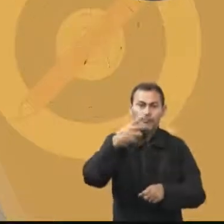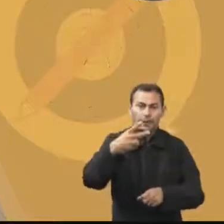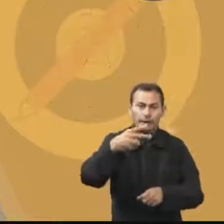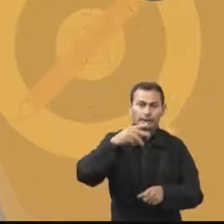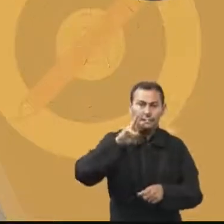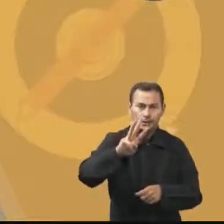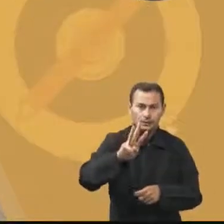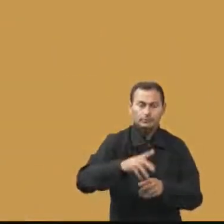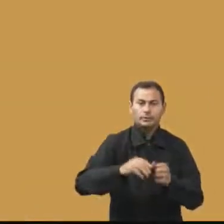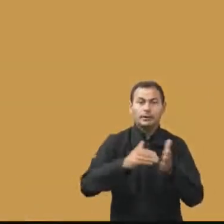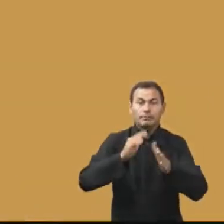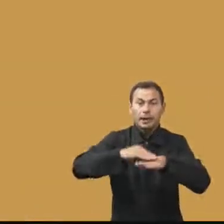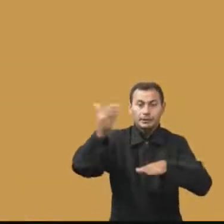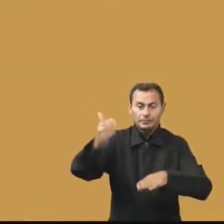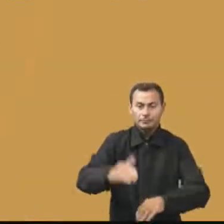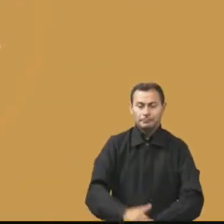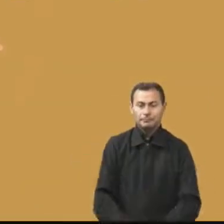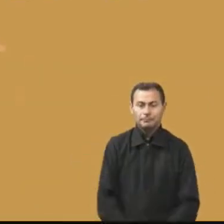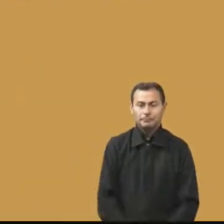Até mais!